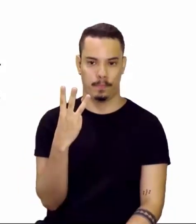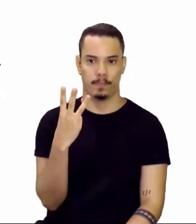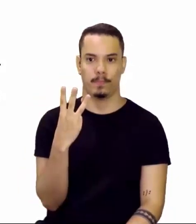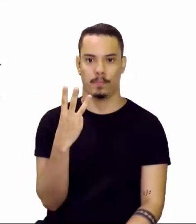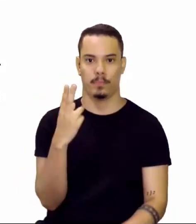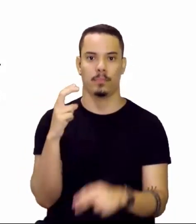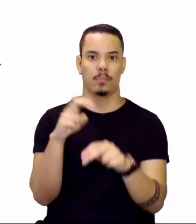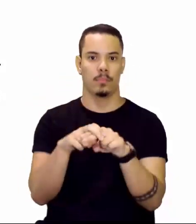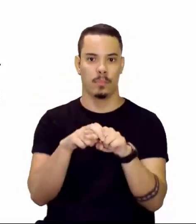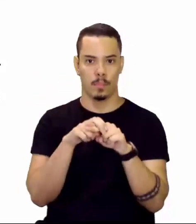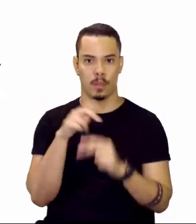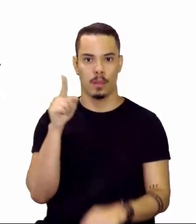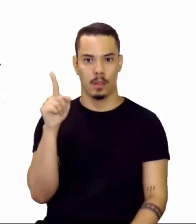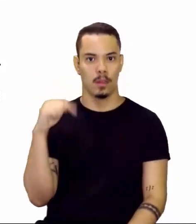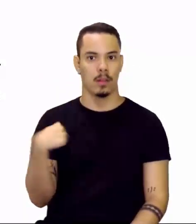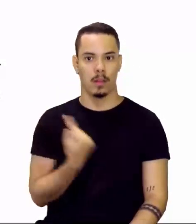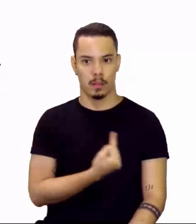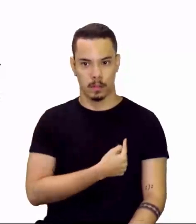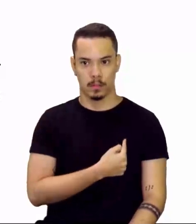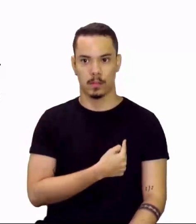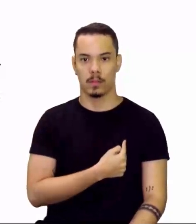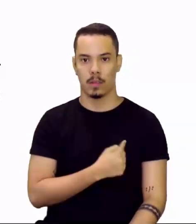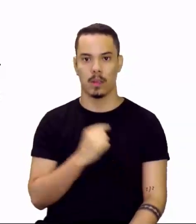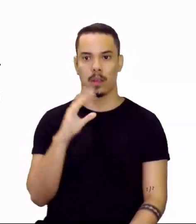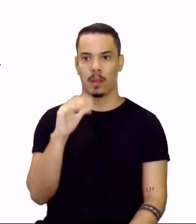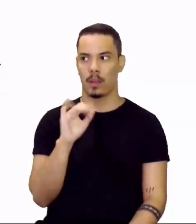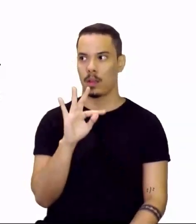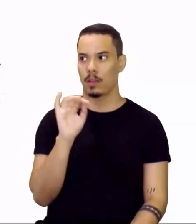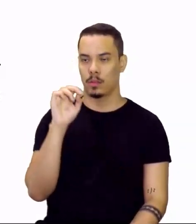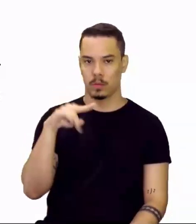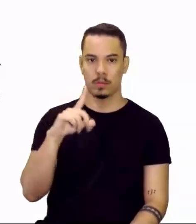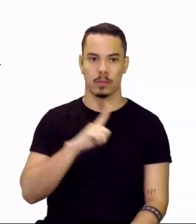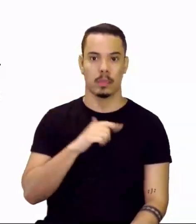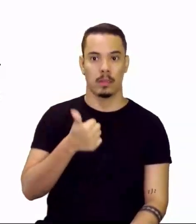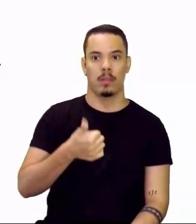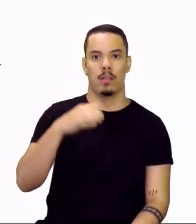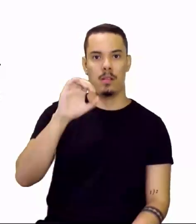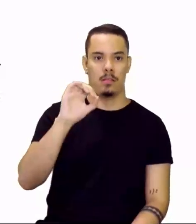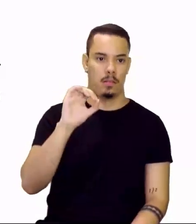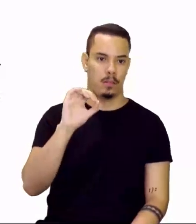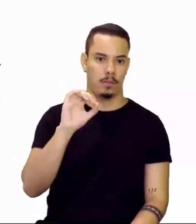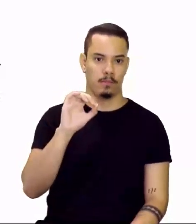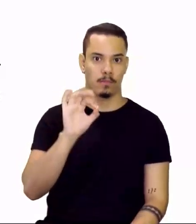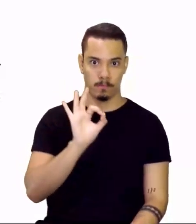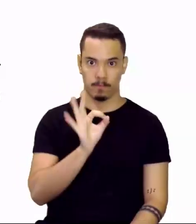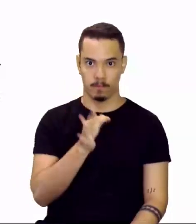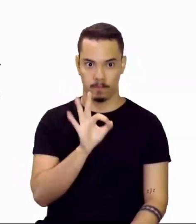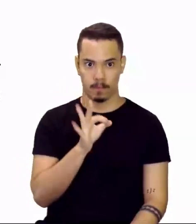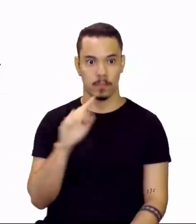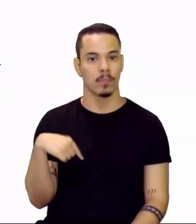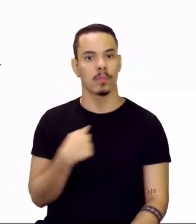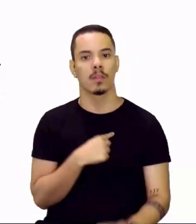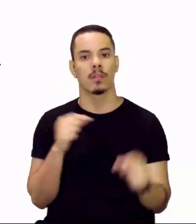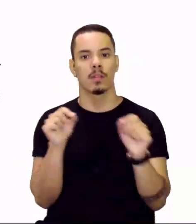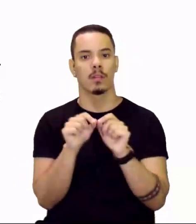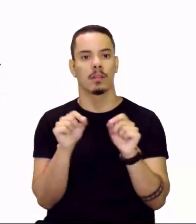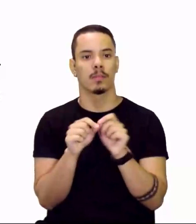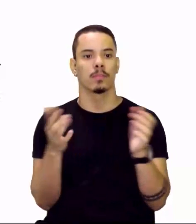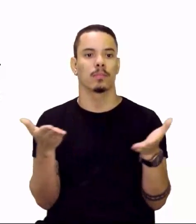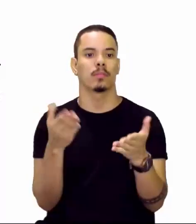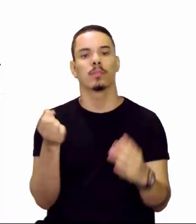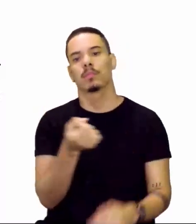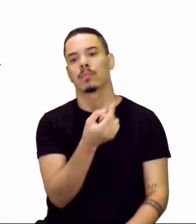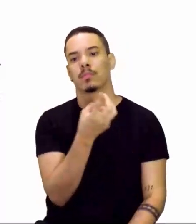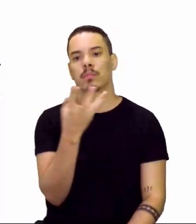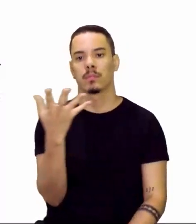Então, esse nosso cátion aqui, ele vai ter 10 elétrons. Vamos fazer agora a quantidade de